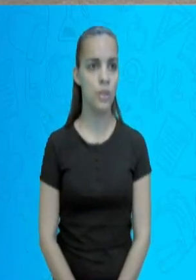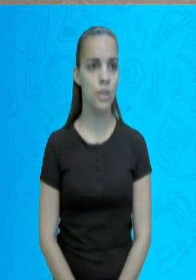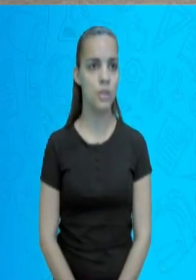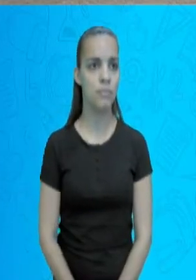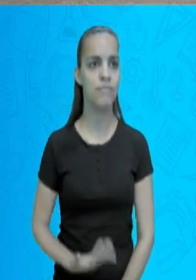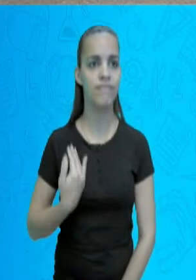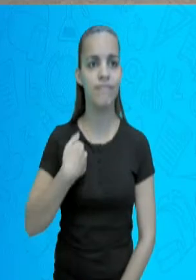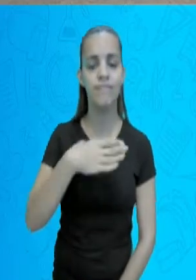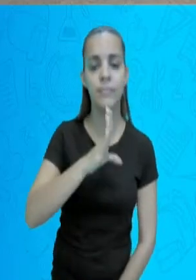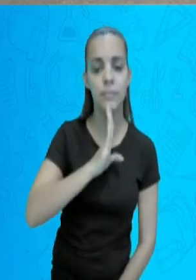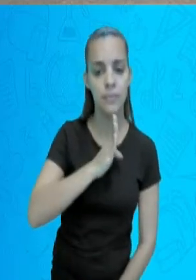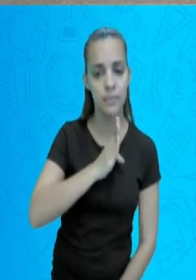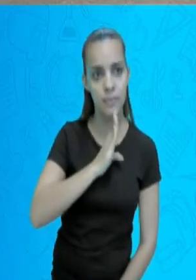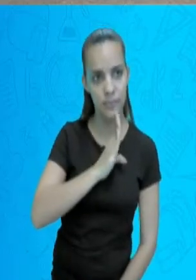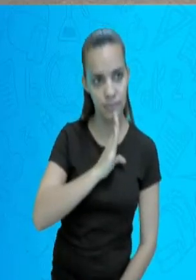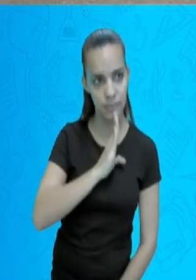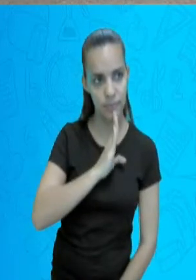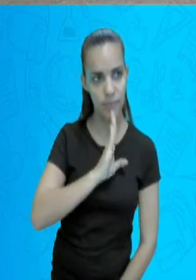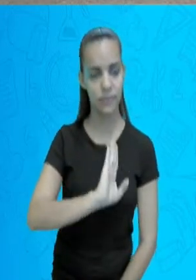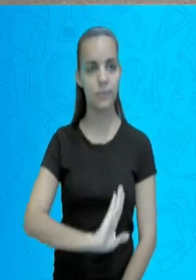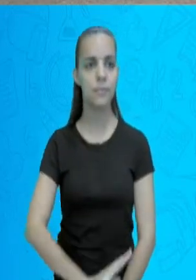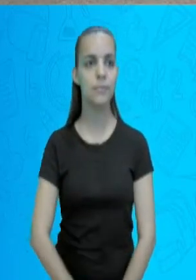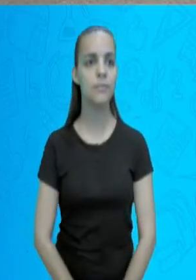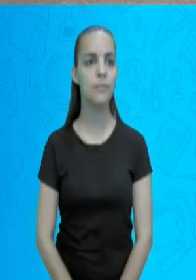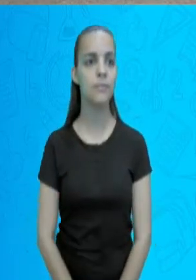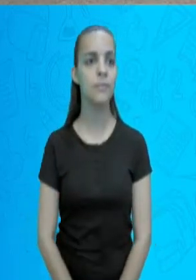para reconhecer,